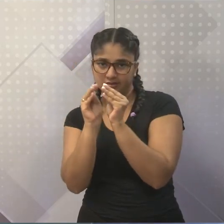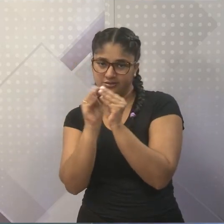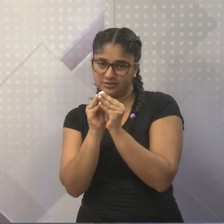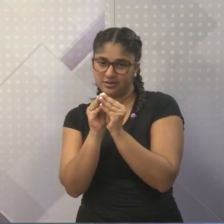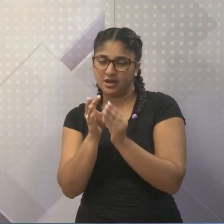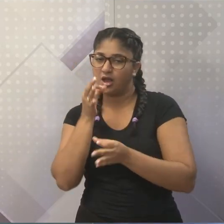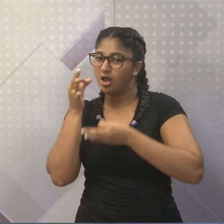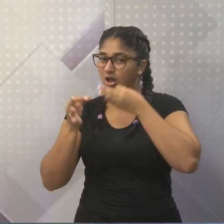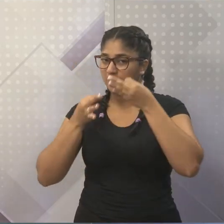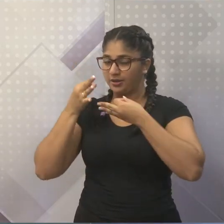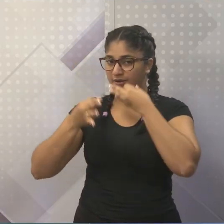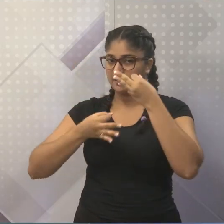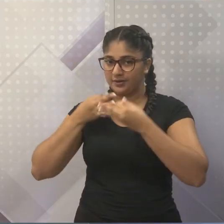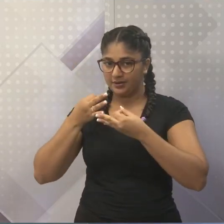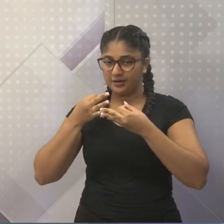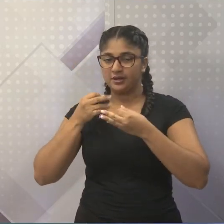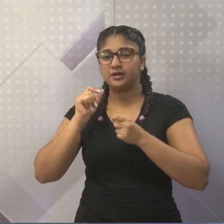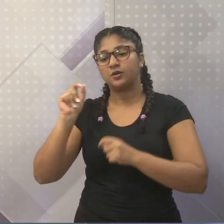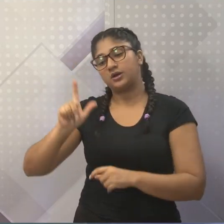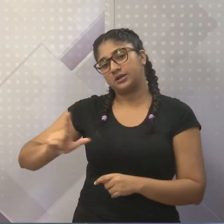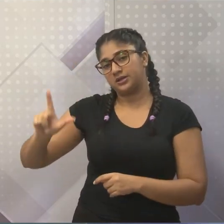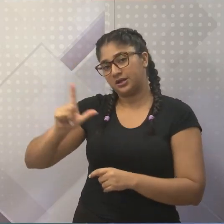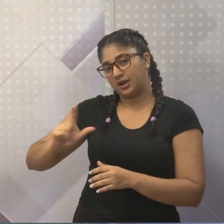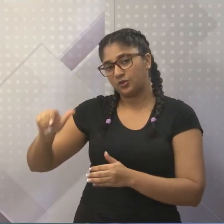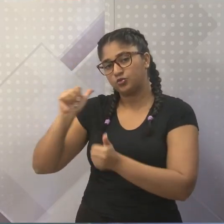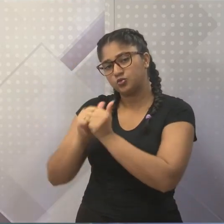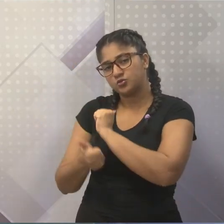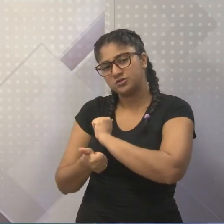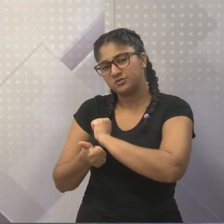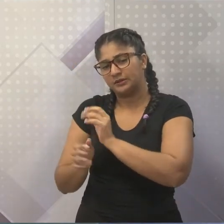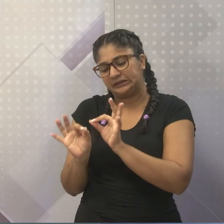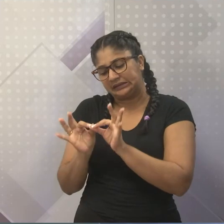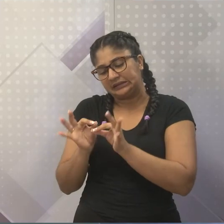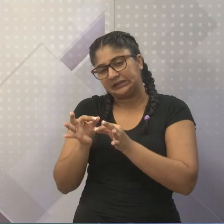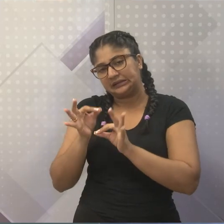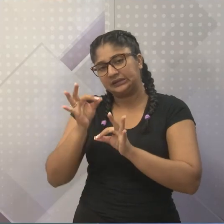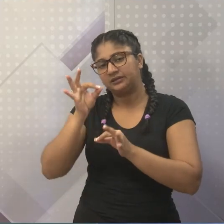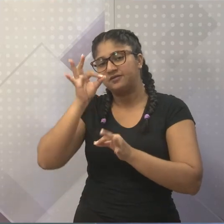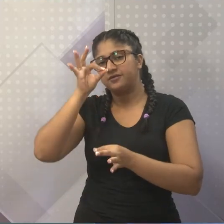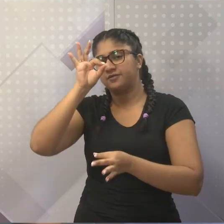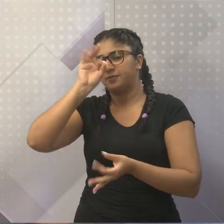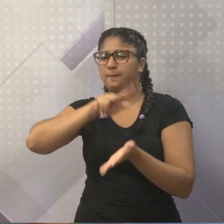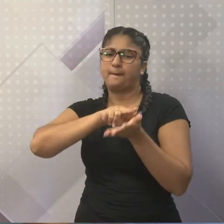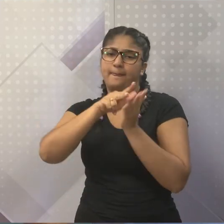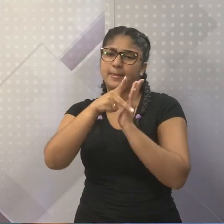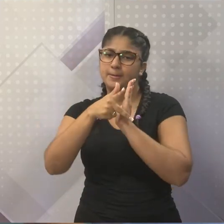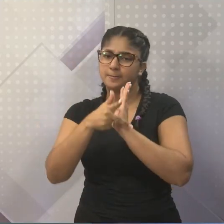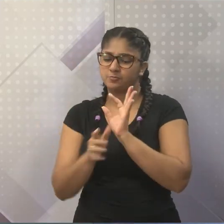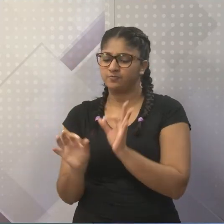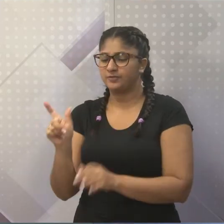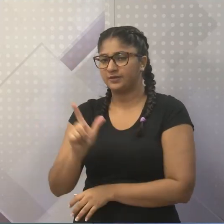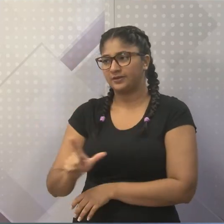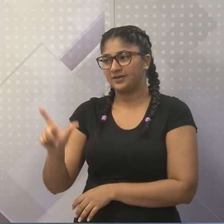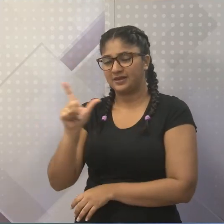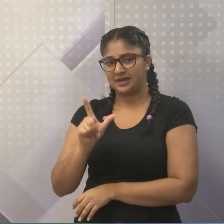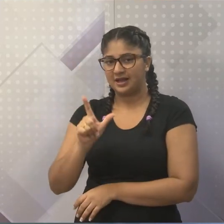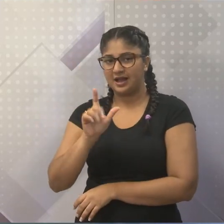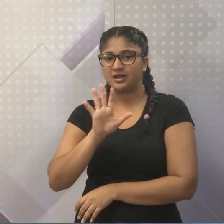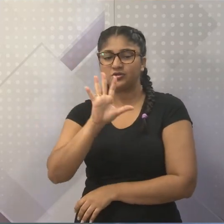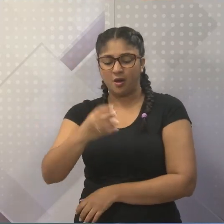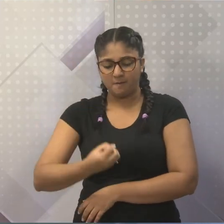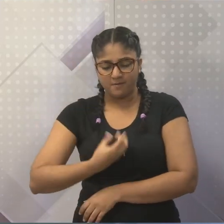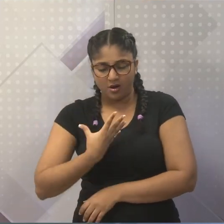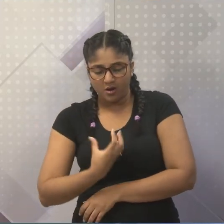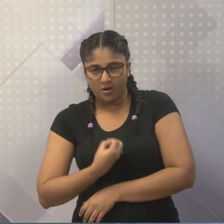que é a opinião. Então, a literatura esportiva, ela aí é imensa. Nós temos vários momentos de literatura. Não é só a